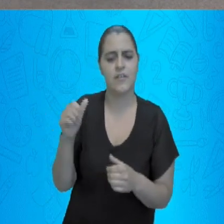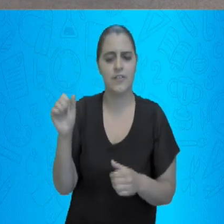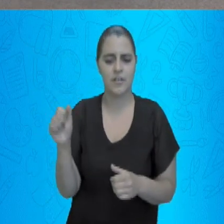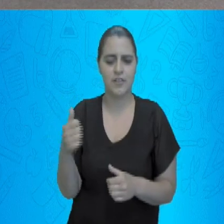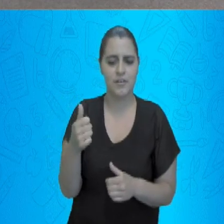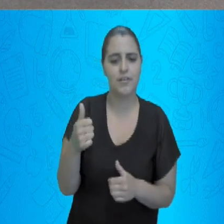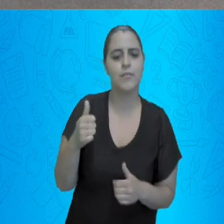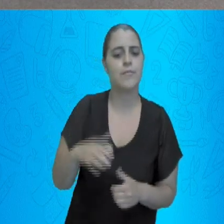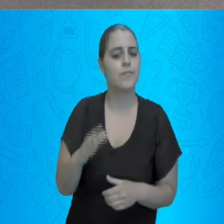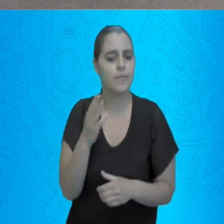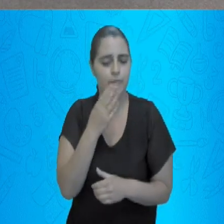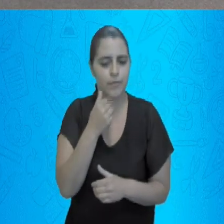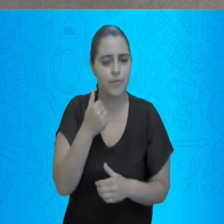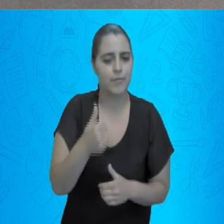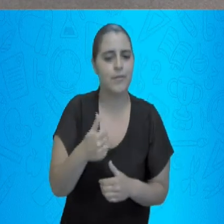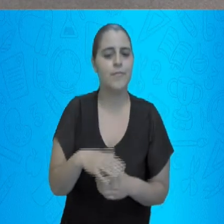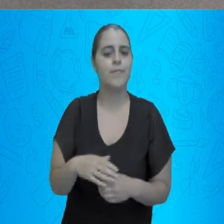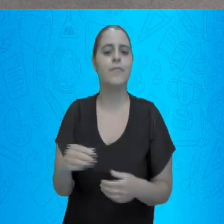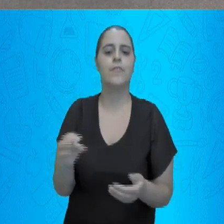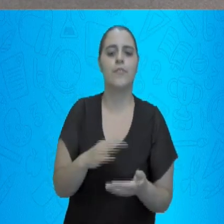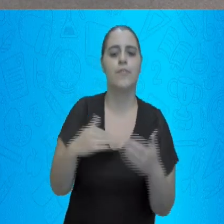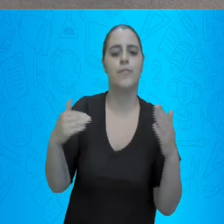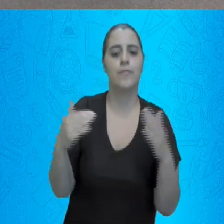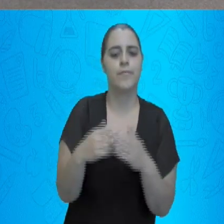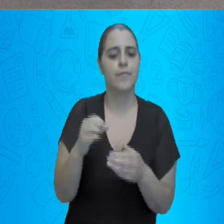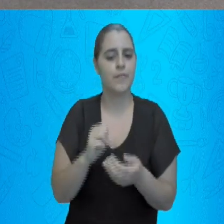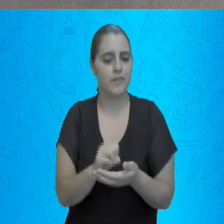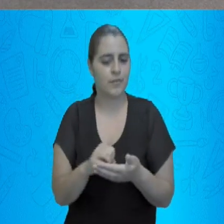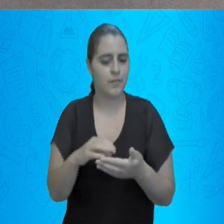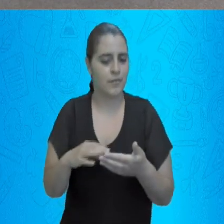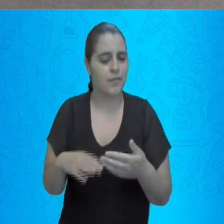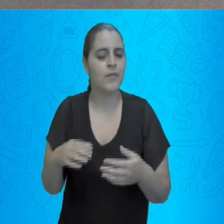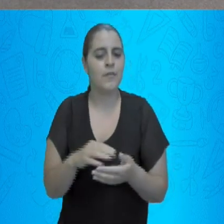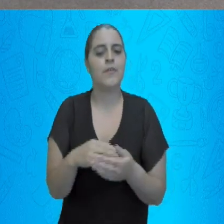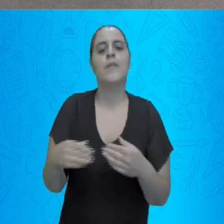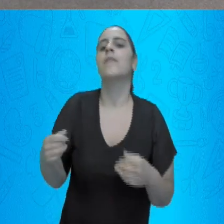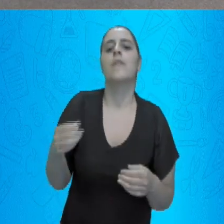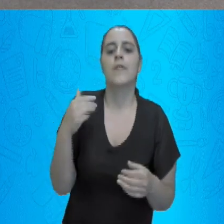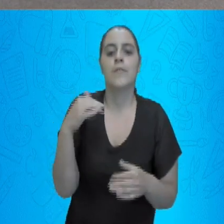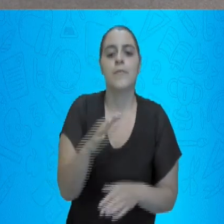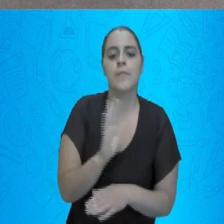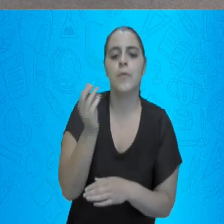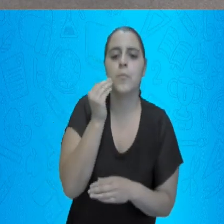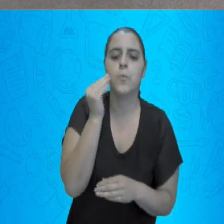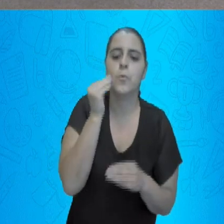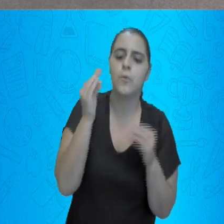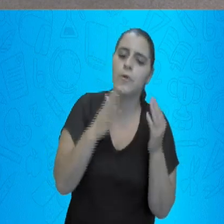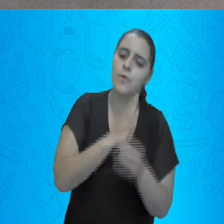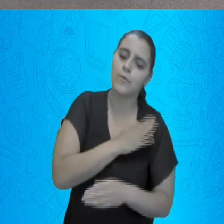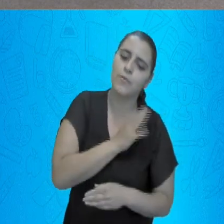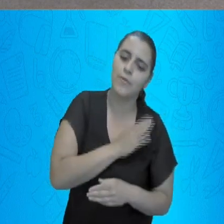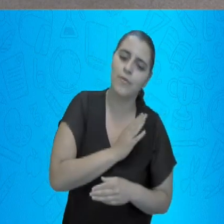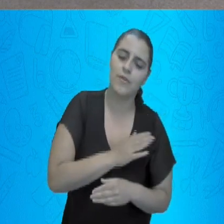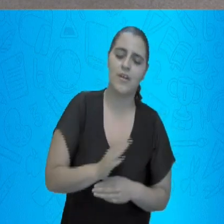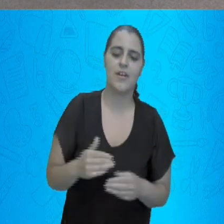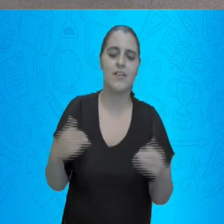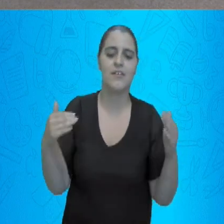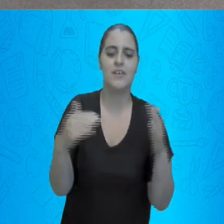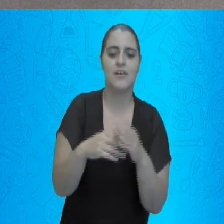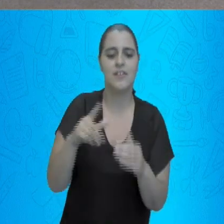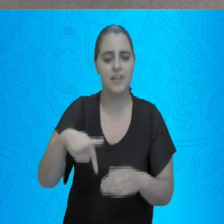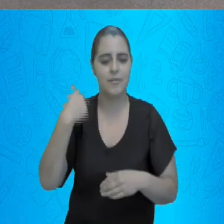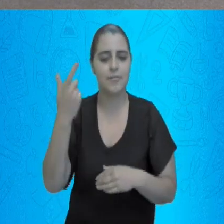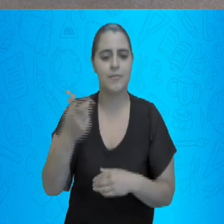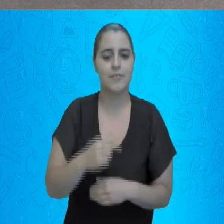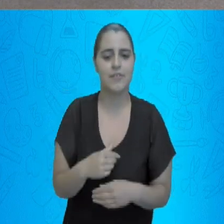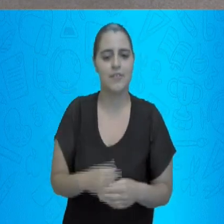para você não ficar de fora de nenhuma aula nossa. Eu vou ficando por aqui. Deixo um beijo no coração de vocês. E até a